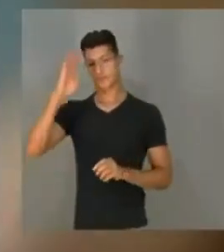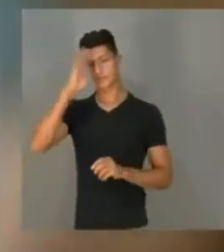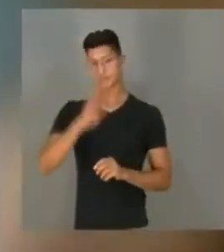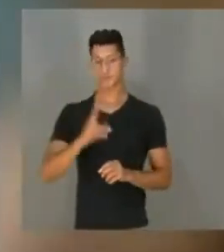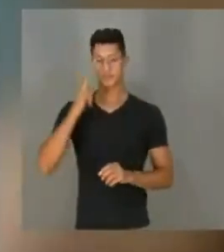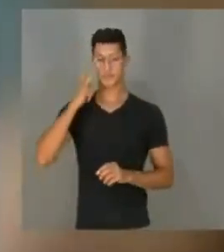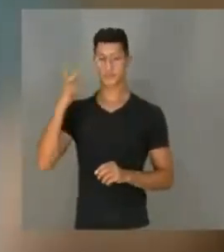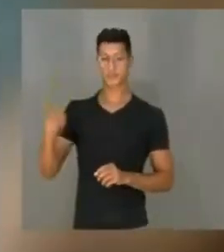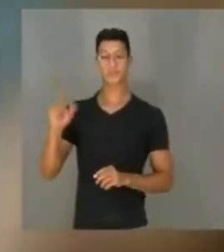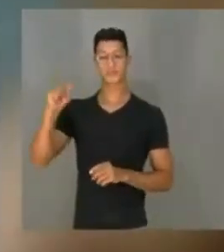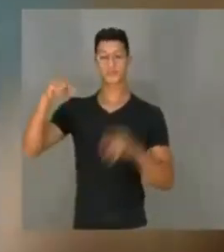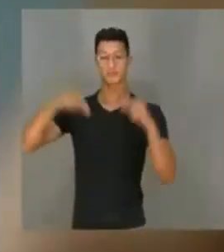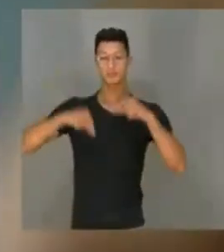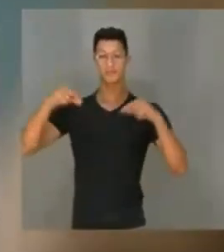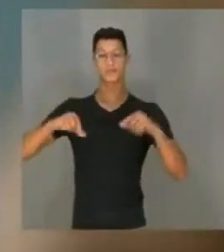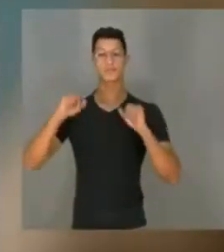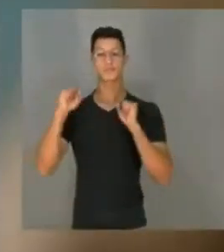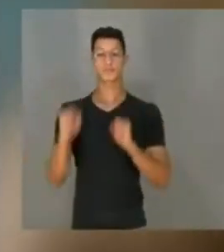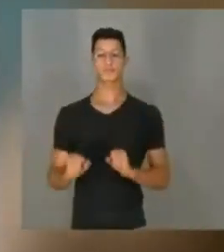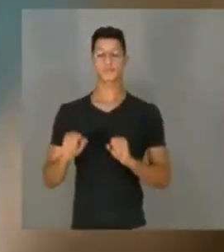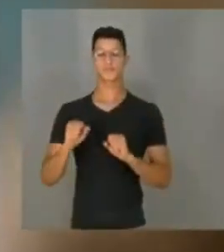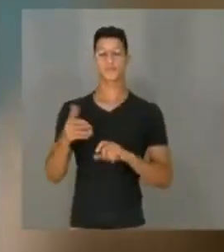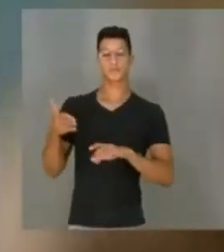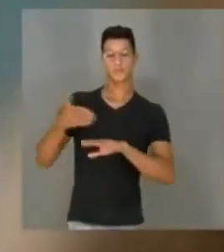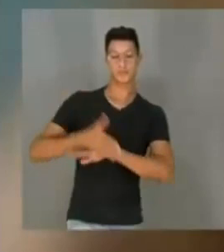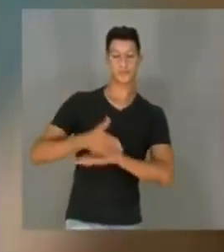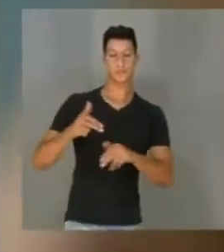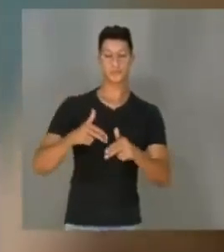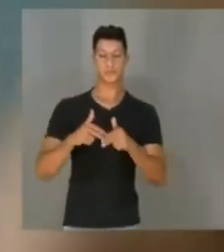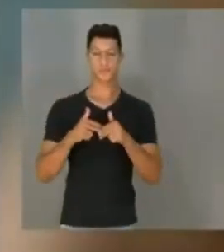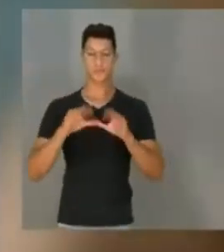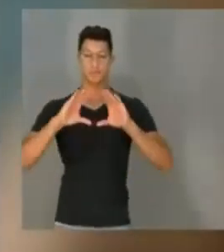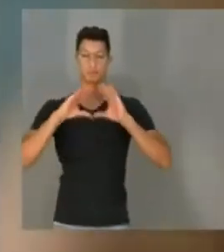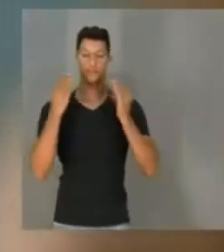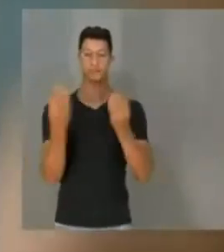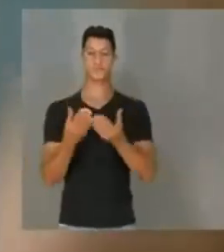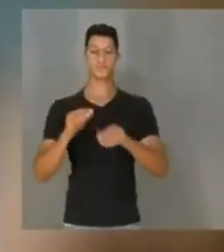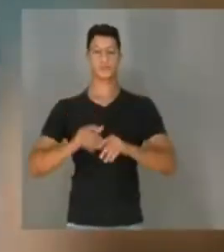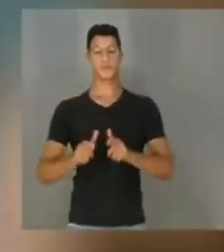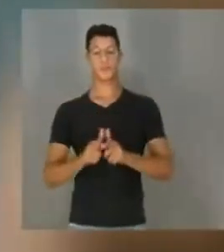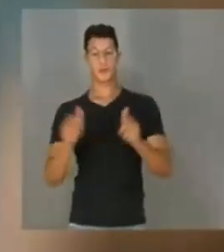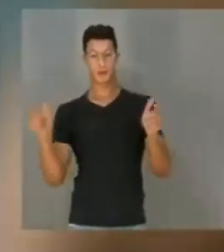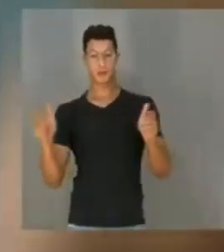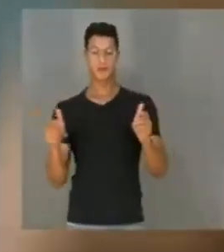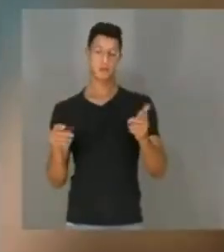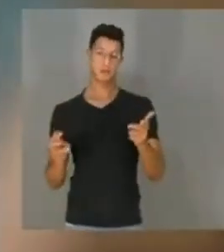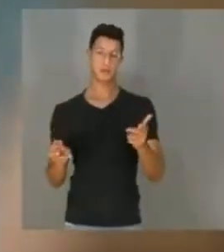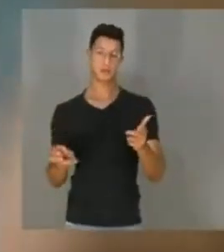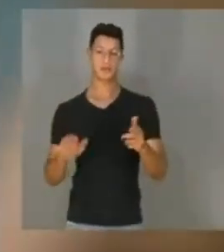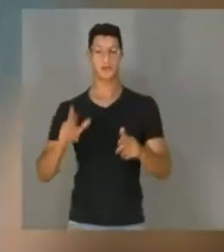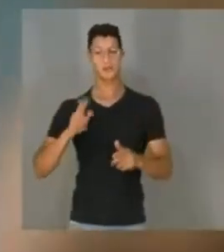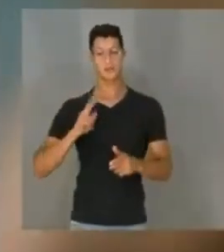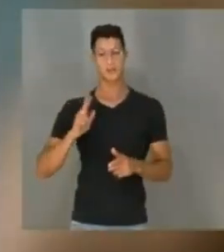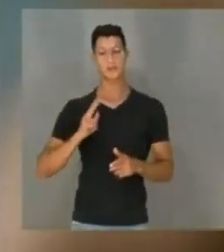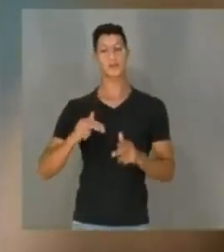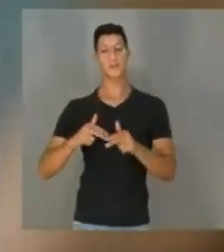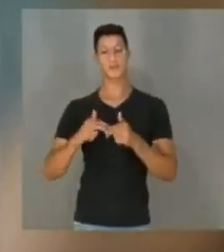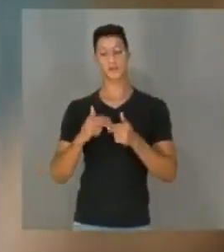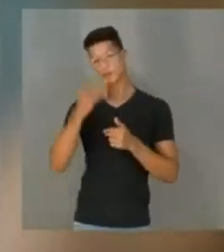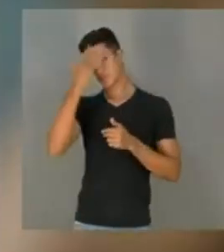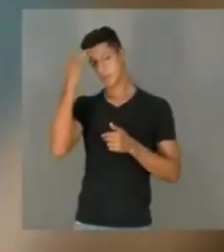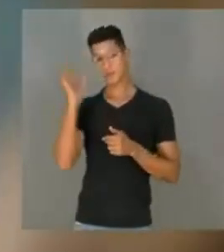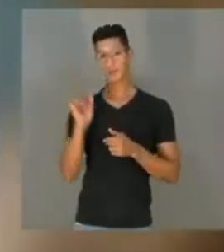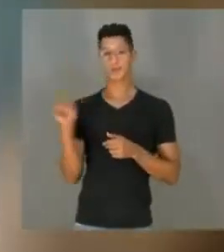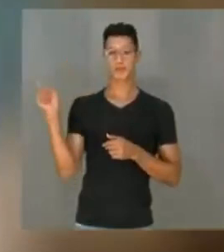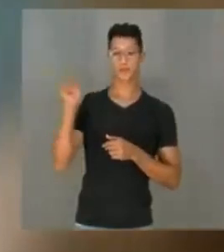para que a acupuntura possa ser acessada pela comunidade mais ampla, em particular por aqueles